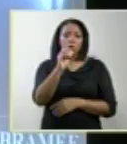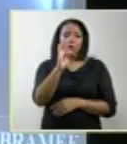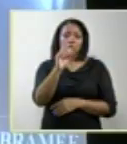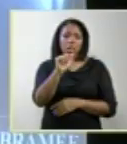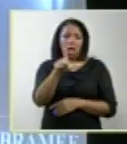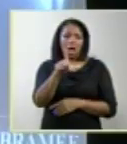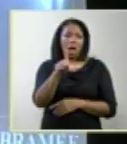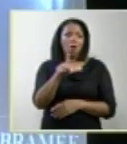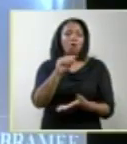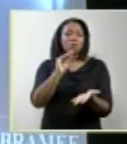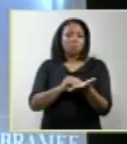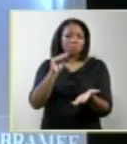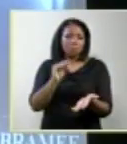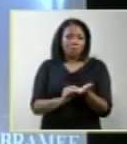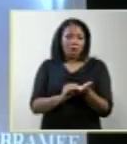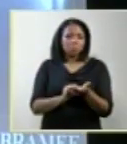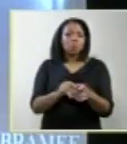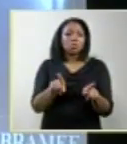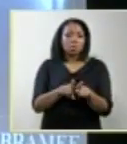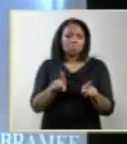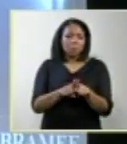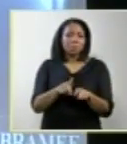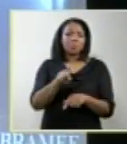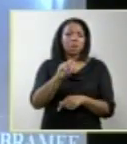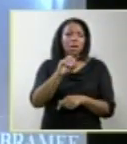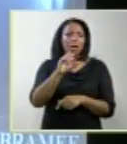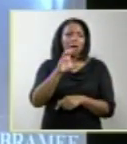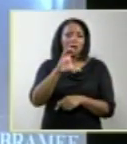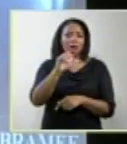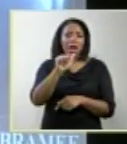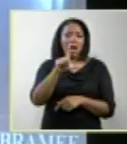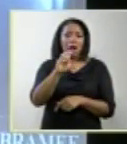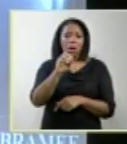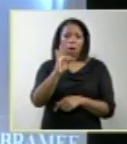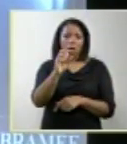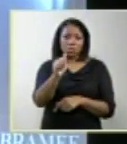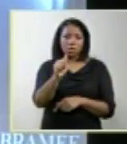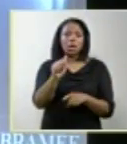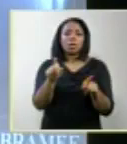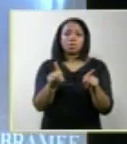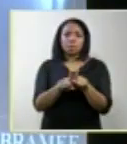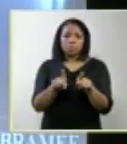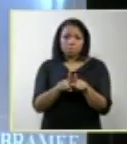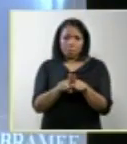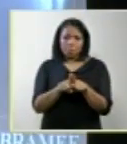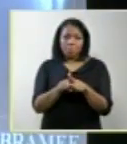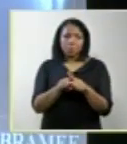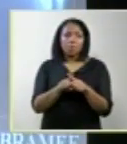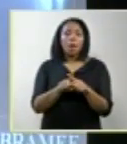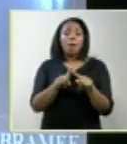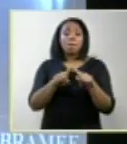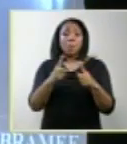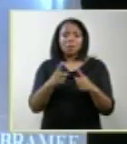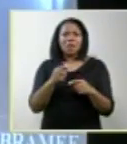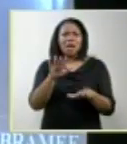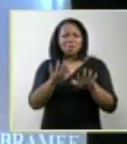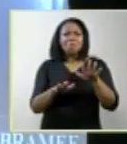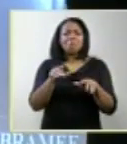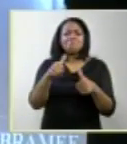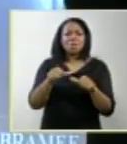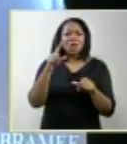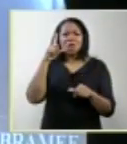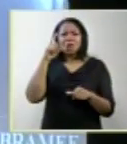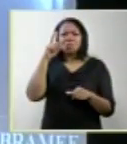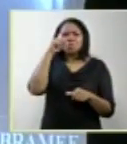do encéfalo e da calota craniana. Esse slide ainda ilustra o que é polidão. De repente, para a sua excelência, fica difícil de